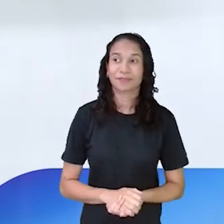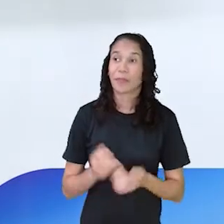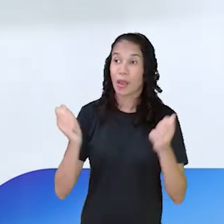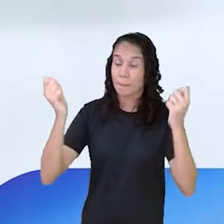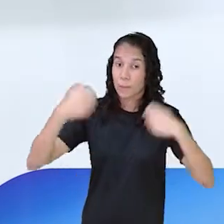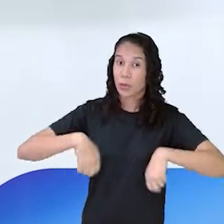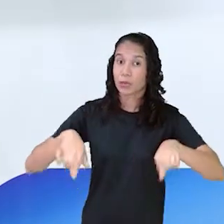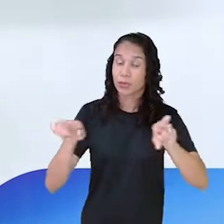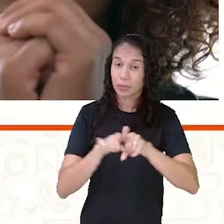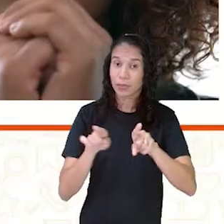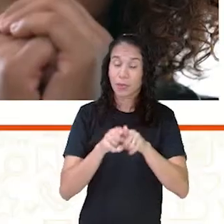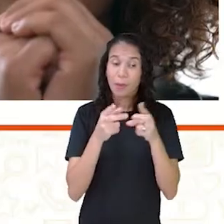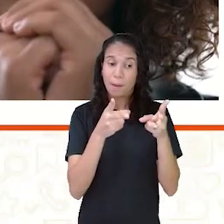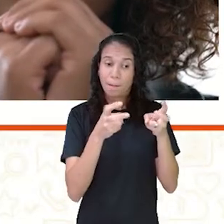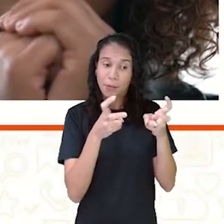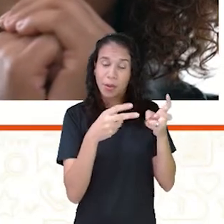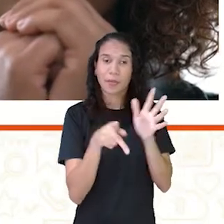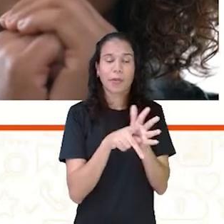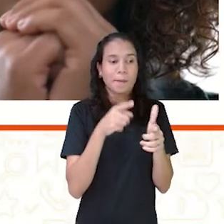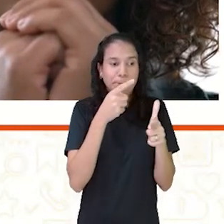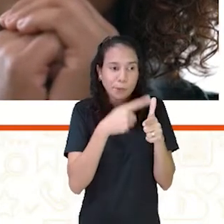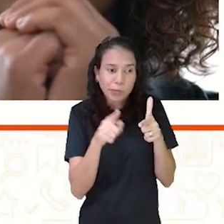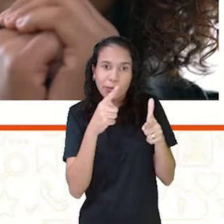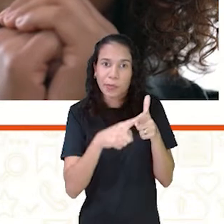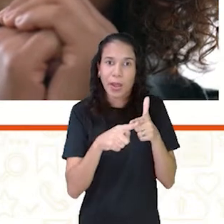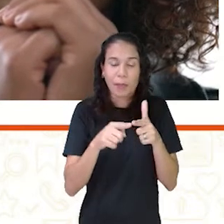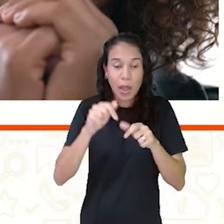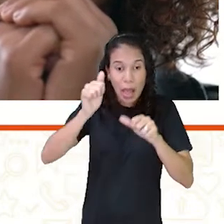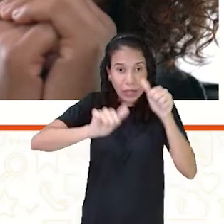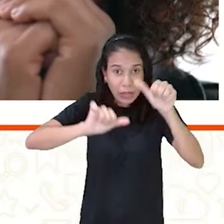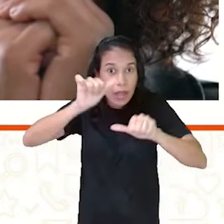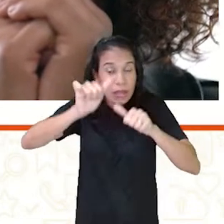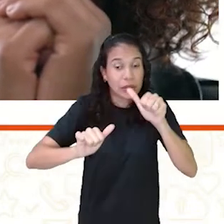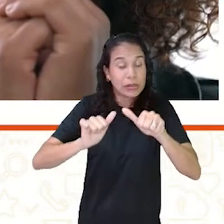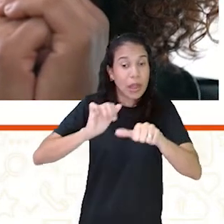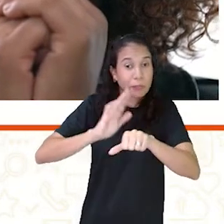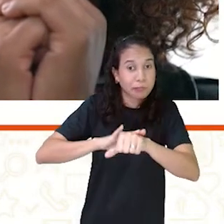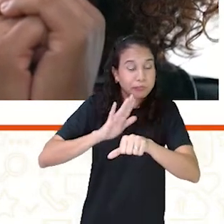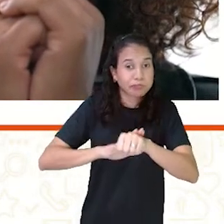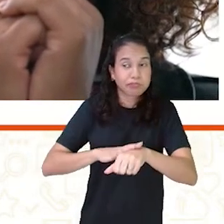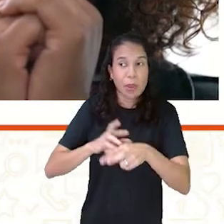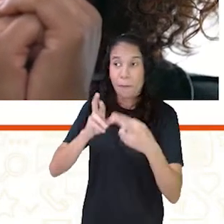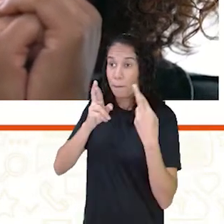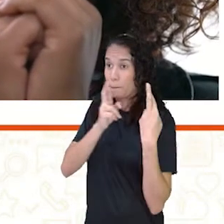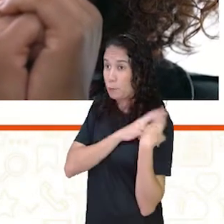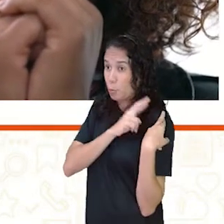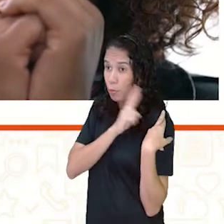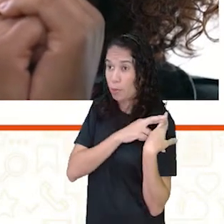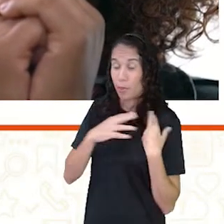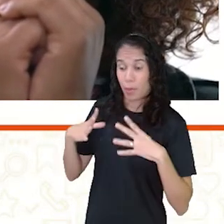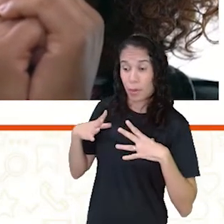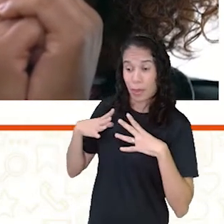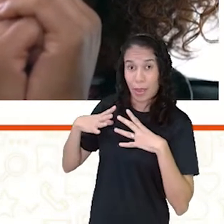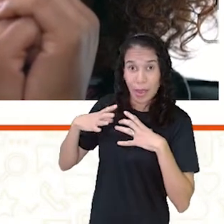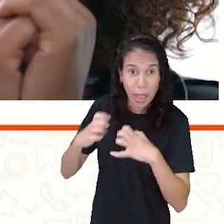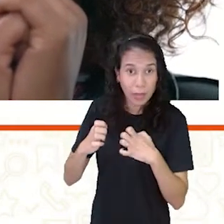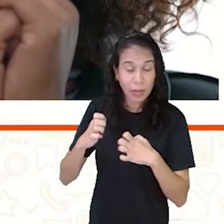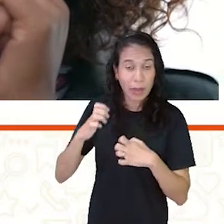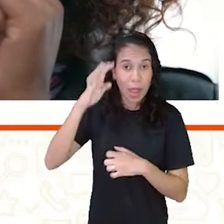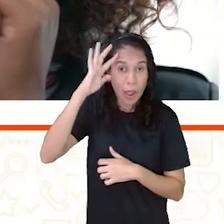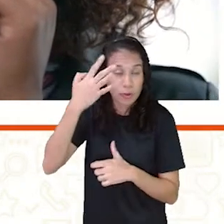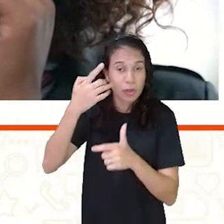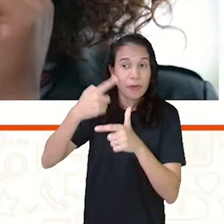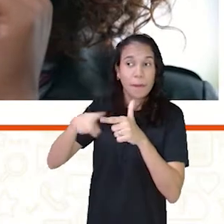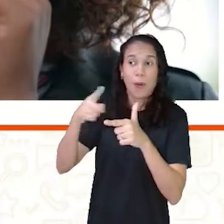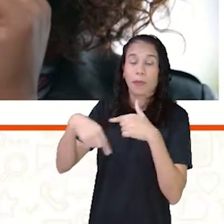Possibilita também identificação de problemas. Análise de situações. Responsabilidade ética. Resolução